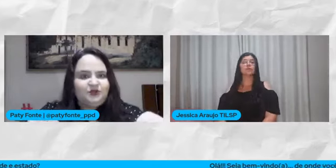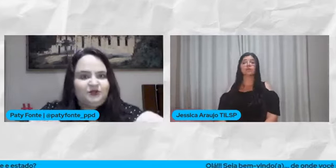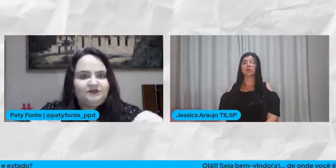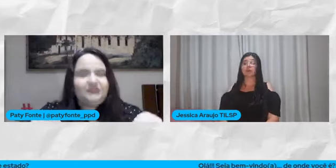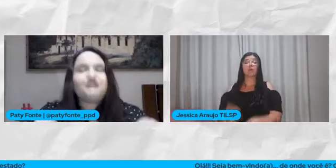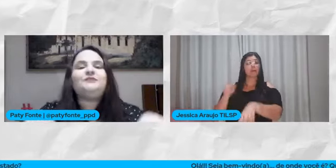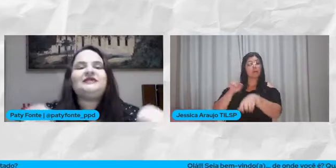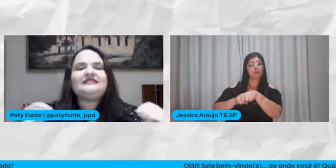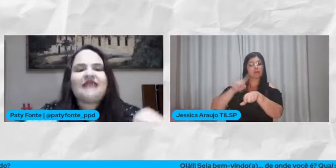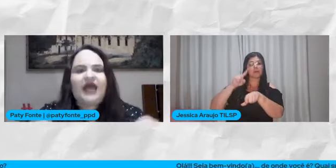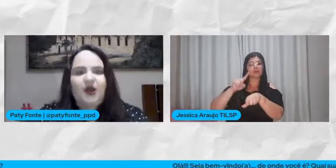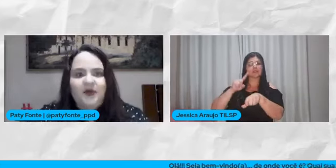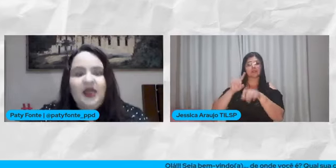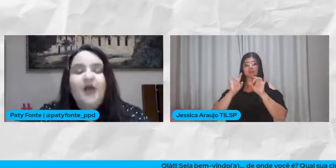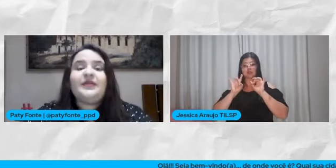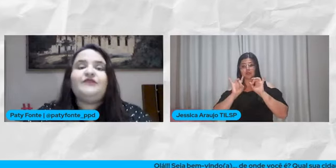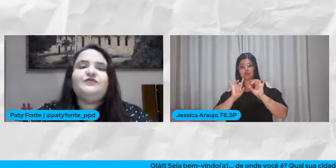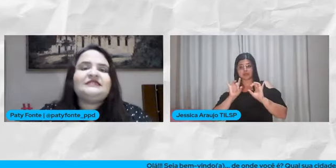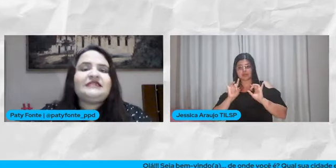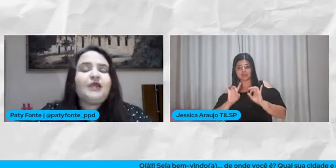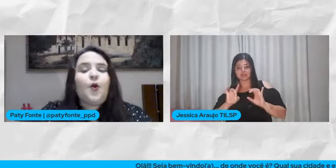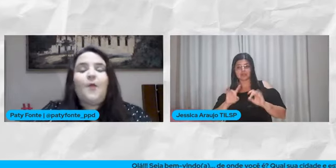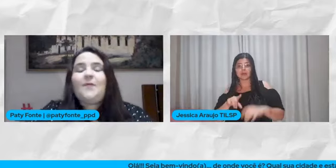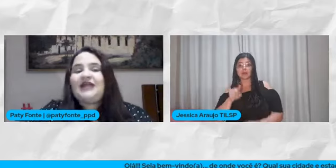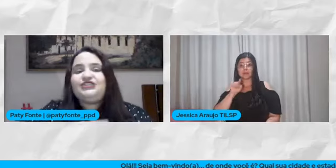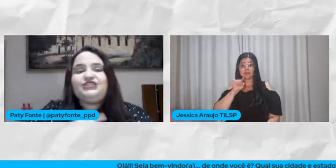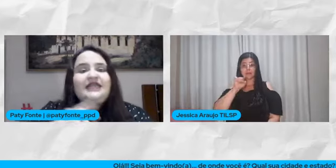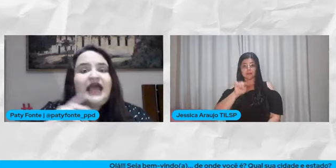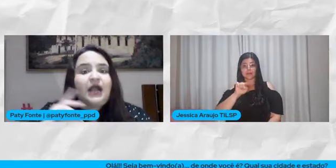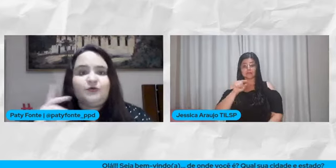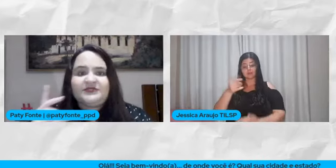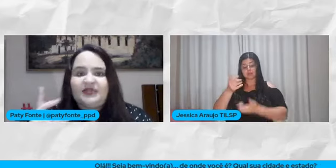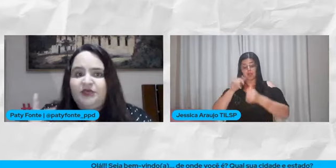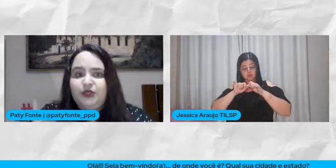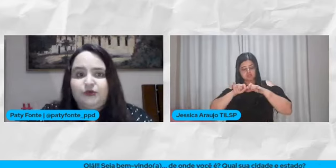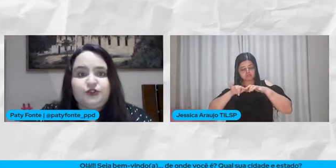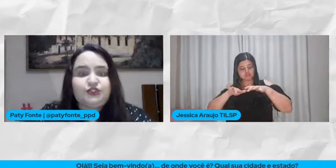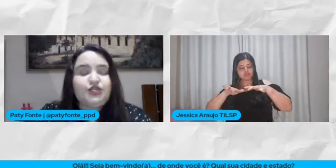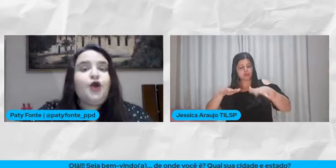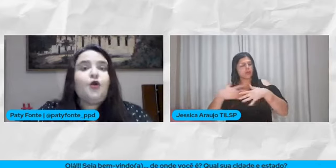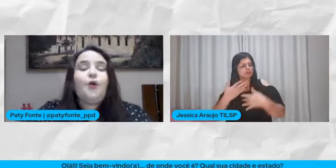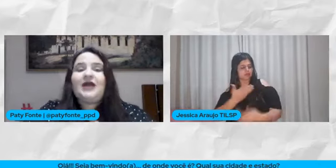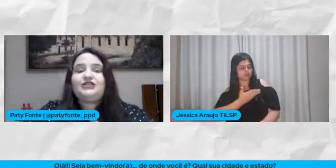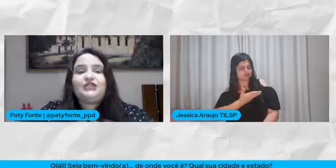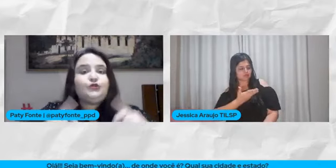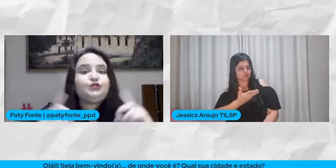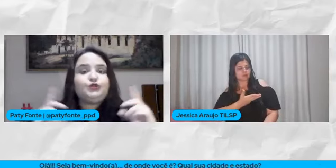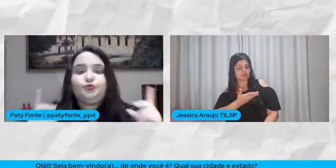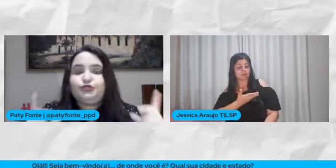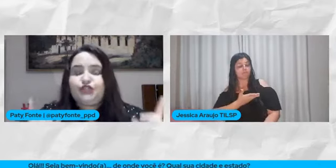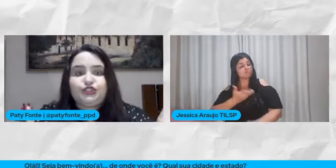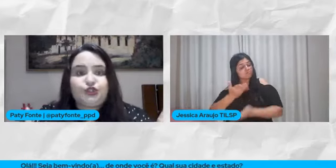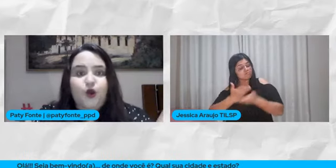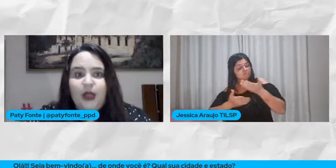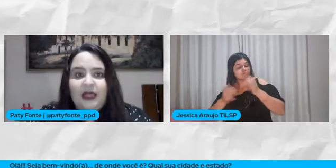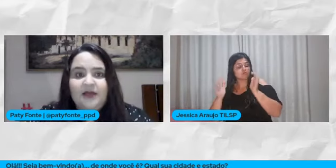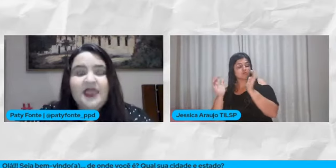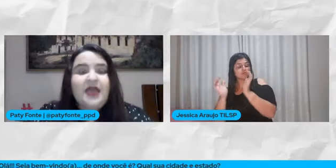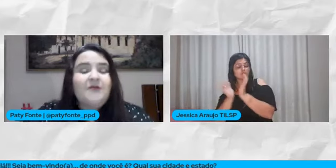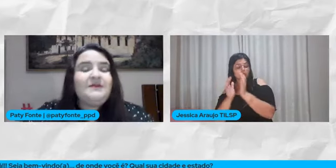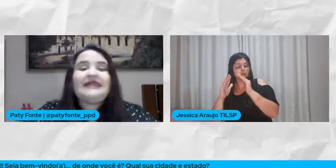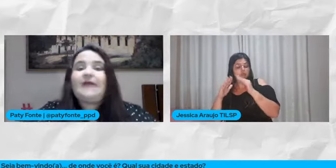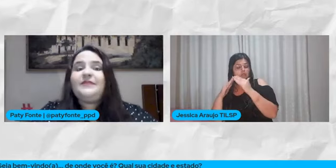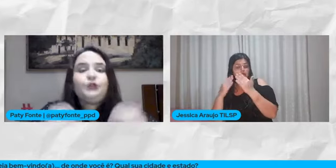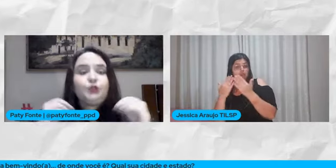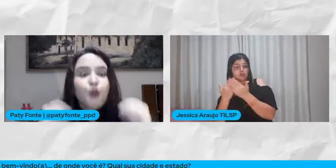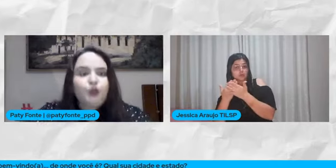momento especial Para você compartilhar com os amigos Compartilhar nos grupos da escola